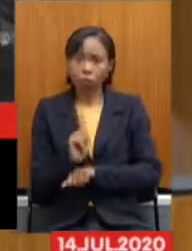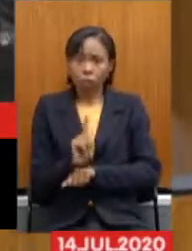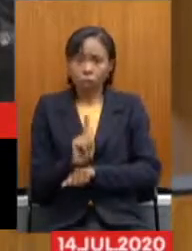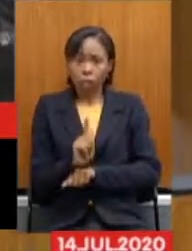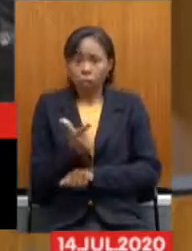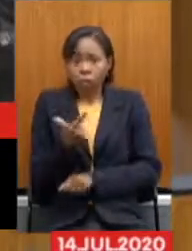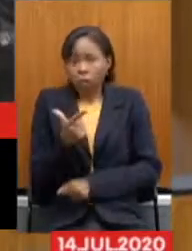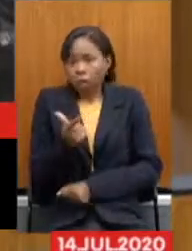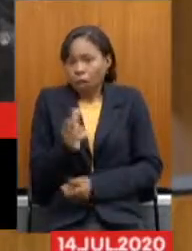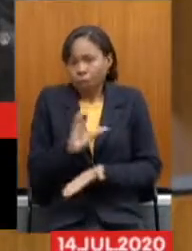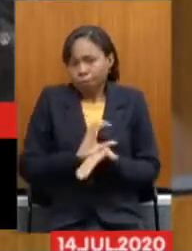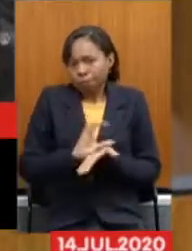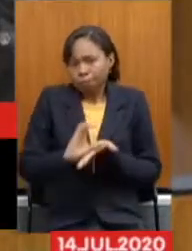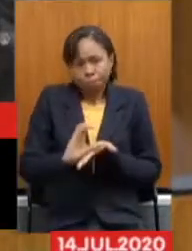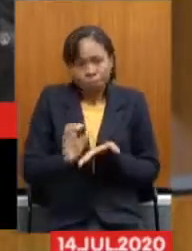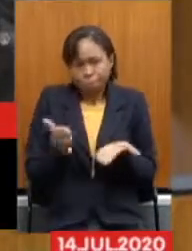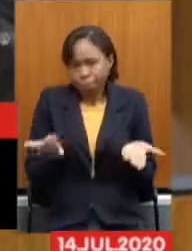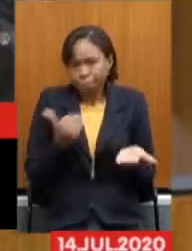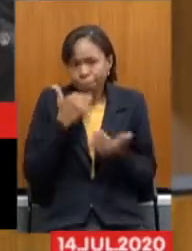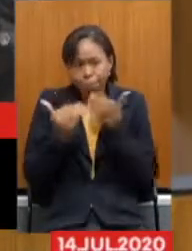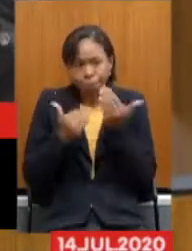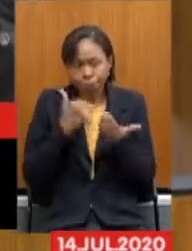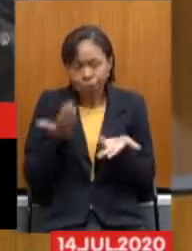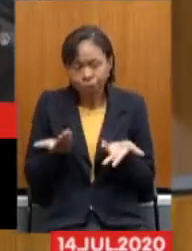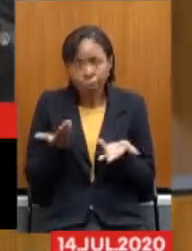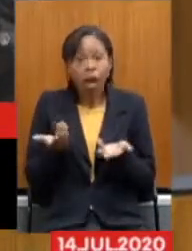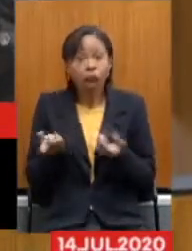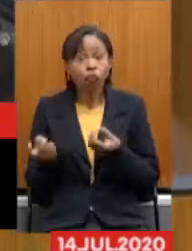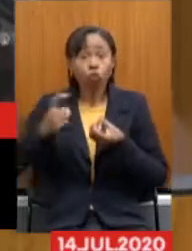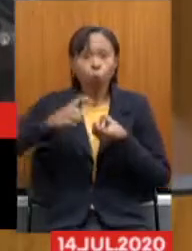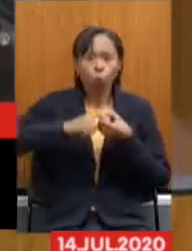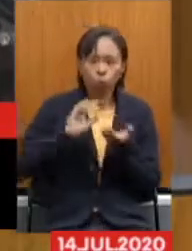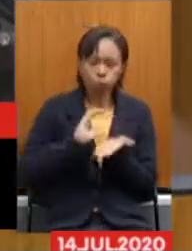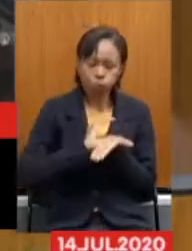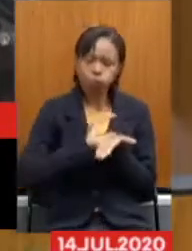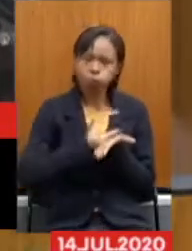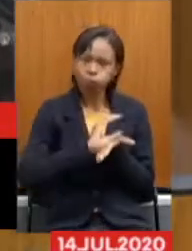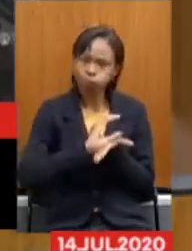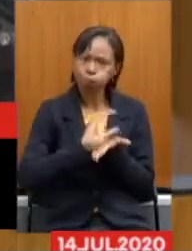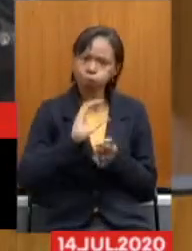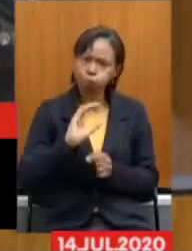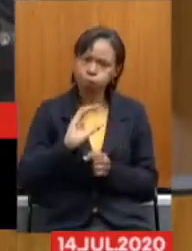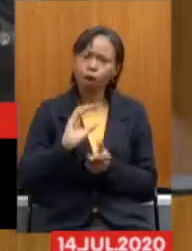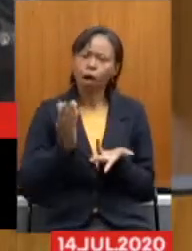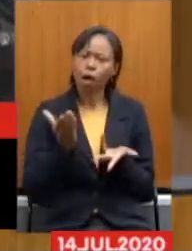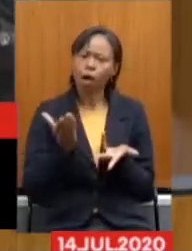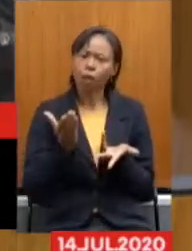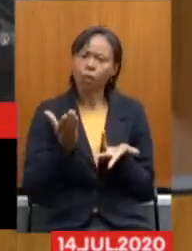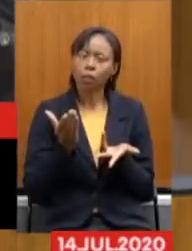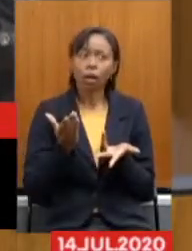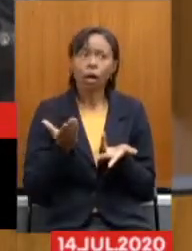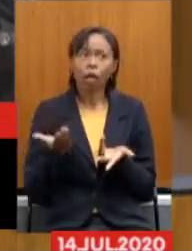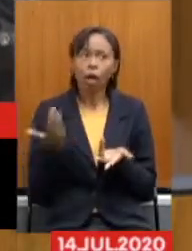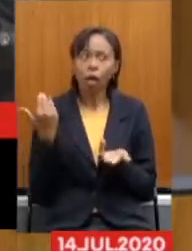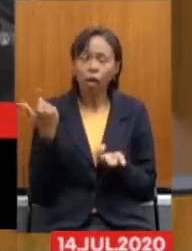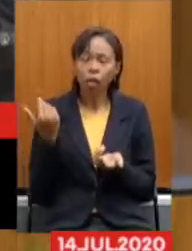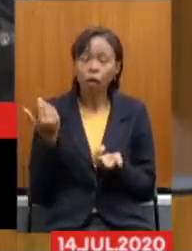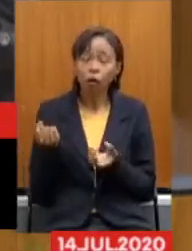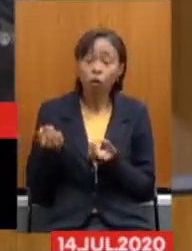recursos A partir do momento Que o recurso Retorna Porque ele sempre Foi superavitado Quando o recurso